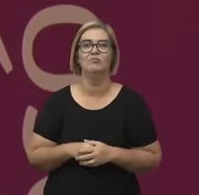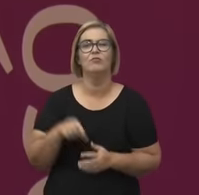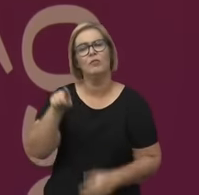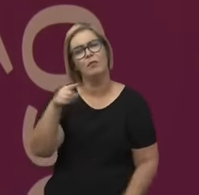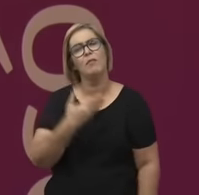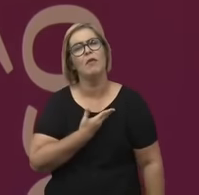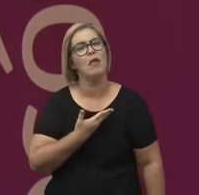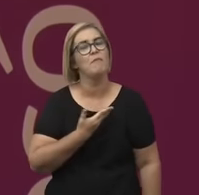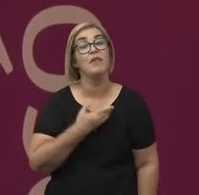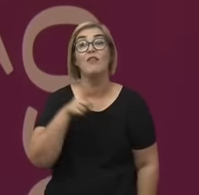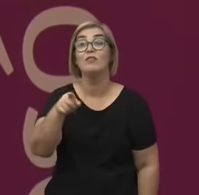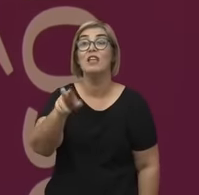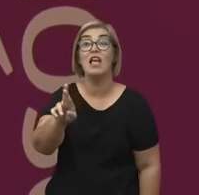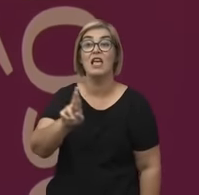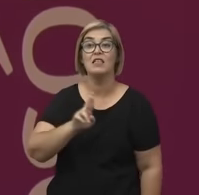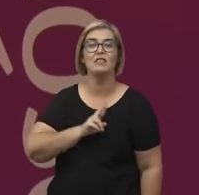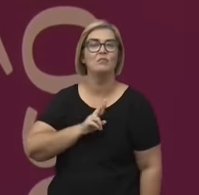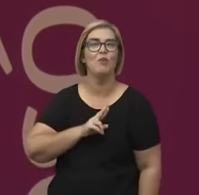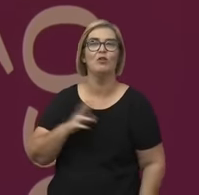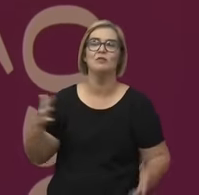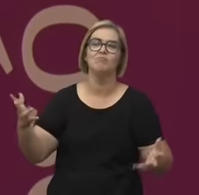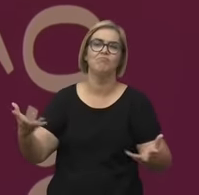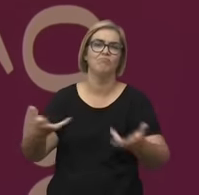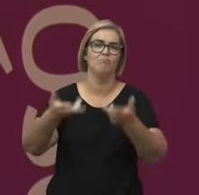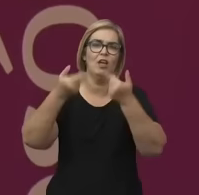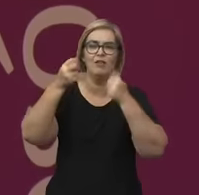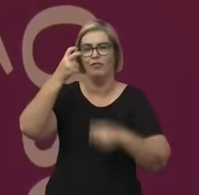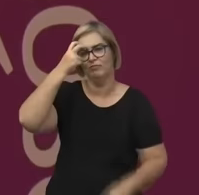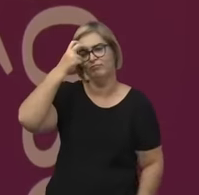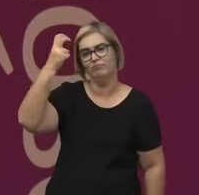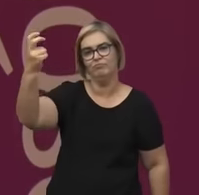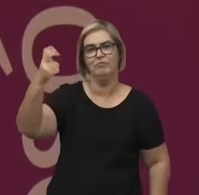resposta iluminadora à altura de sua sabedoria, axé.